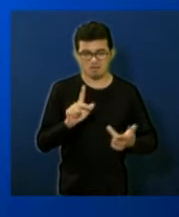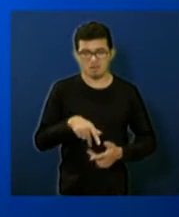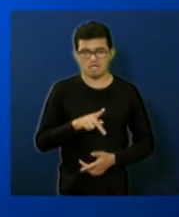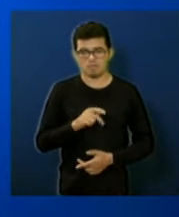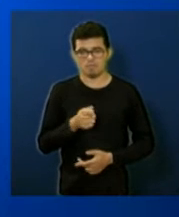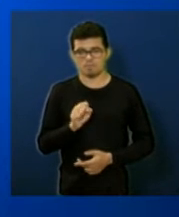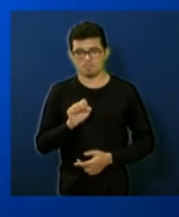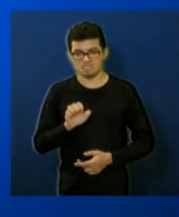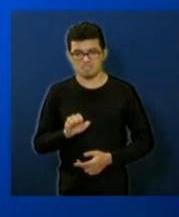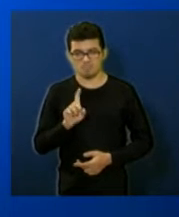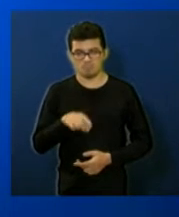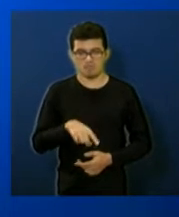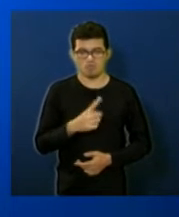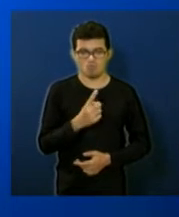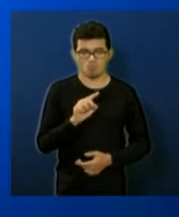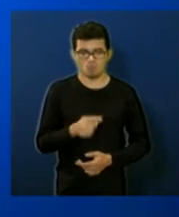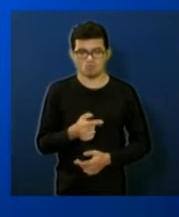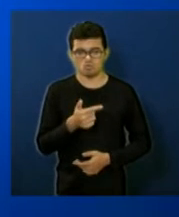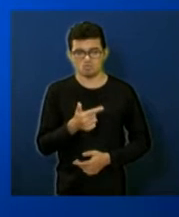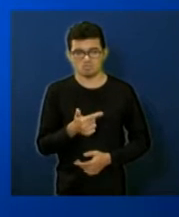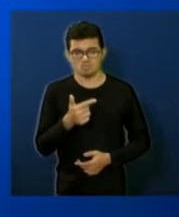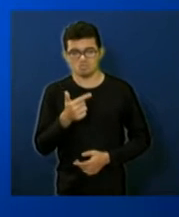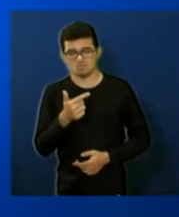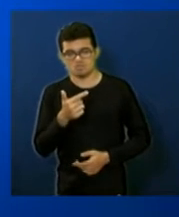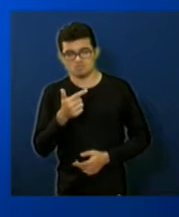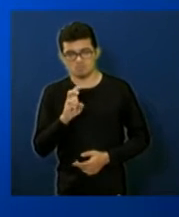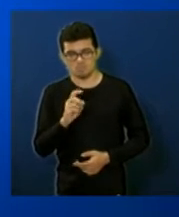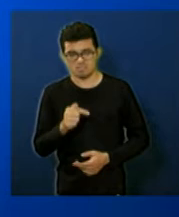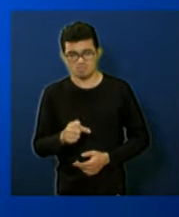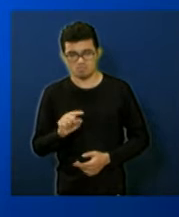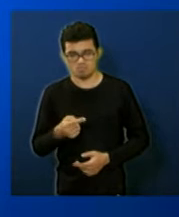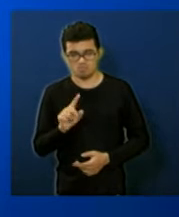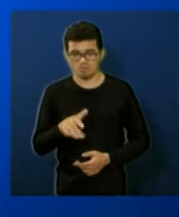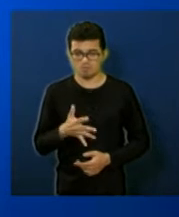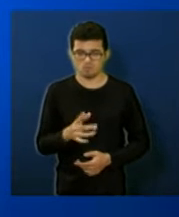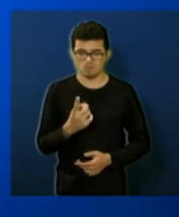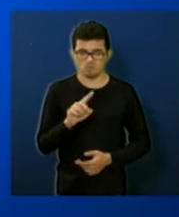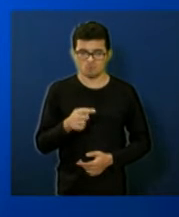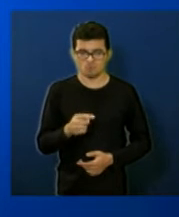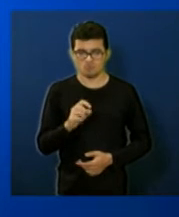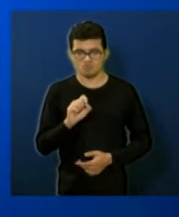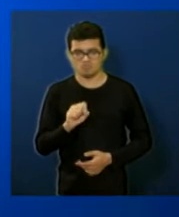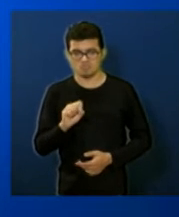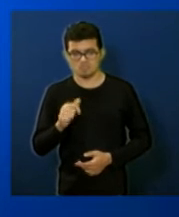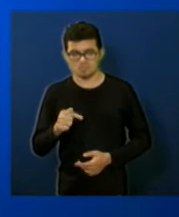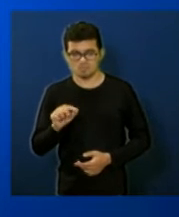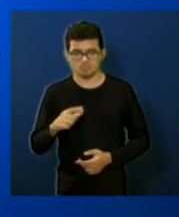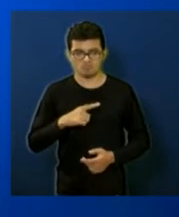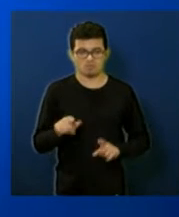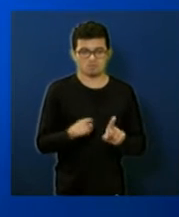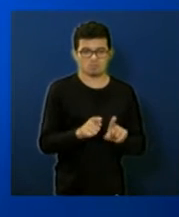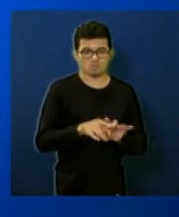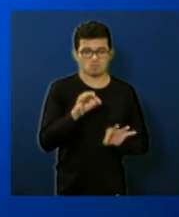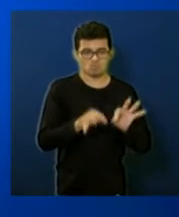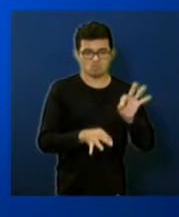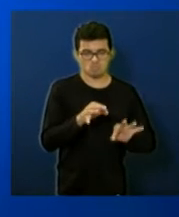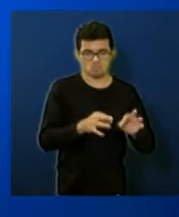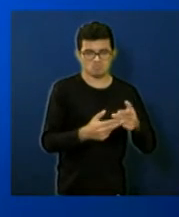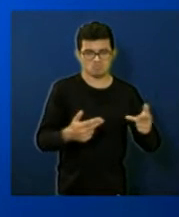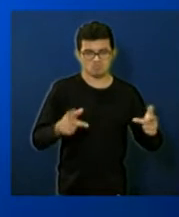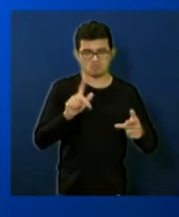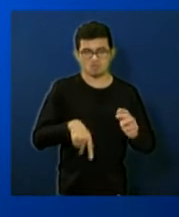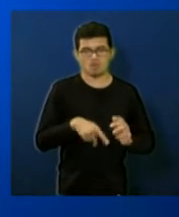1.257.000 que representa 1,07% sentenças judiciais basicamente